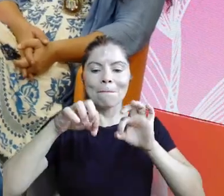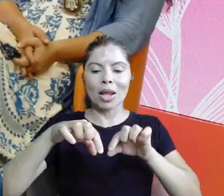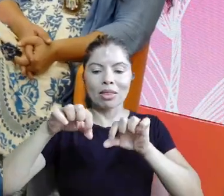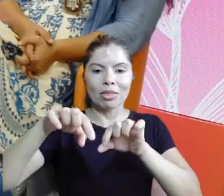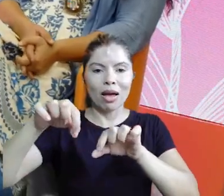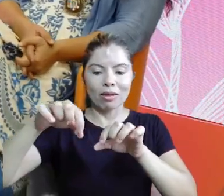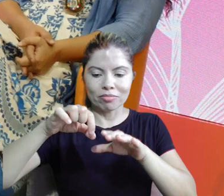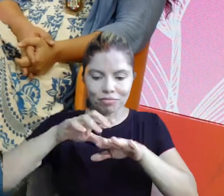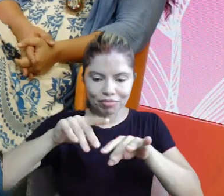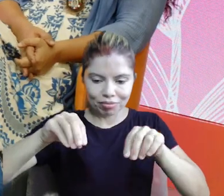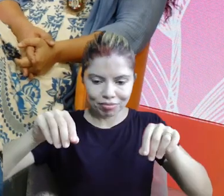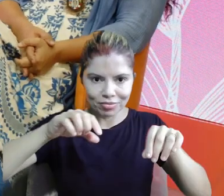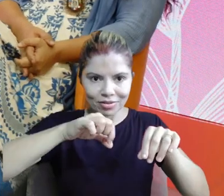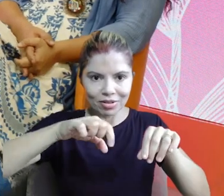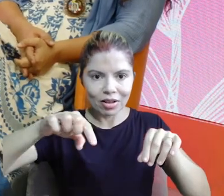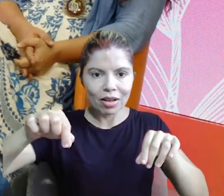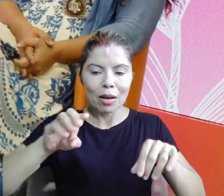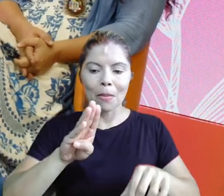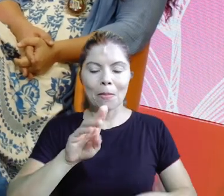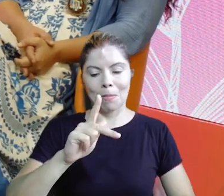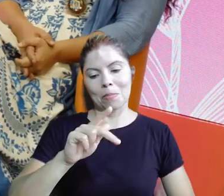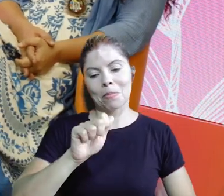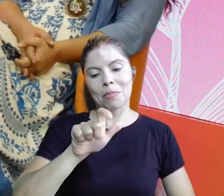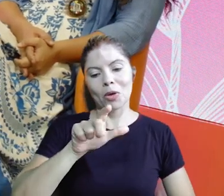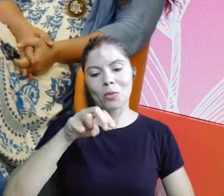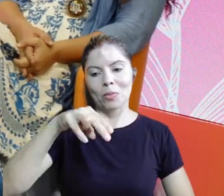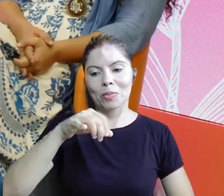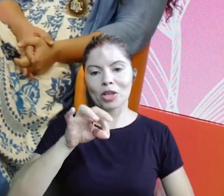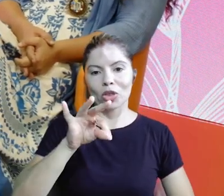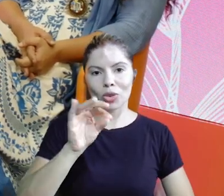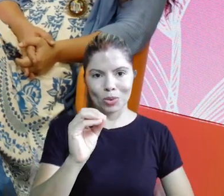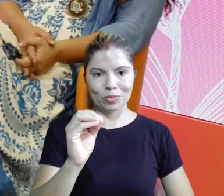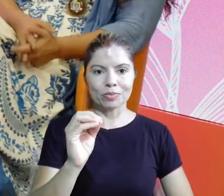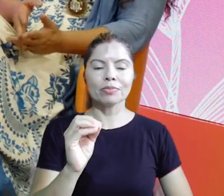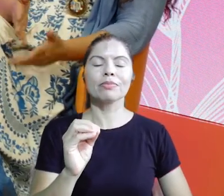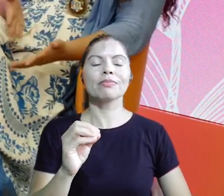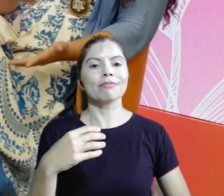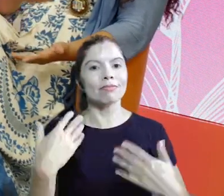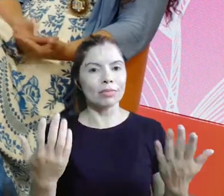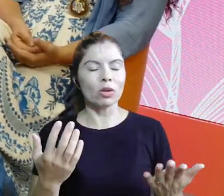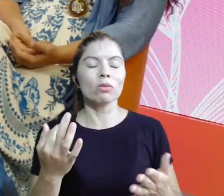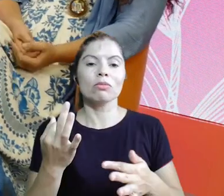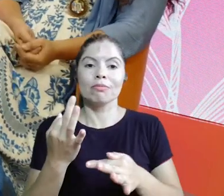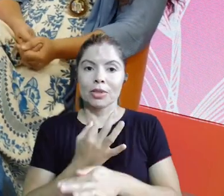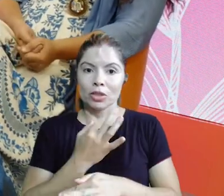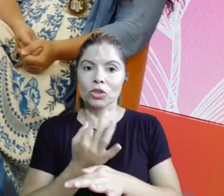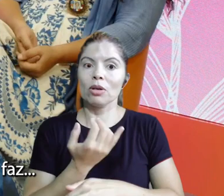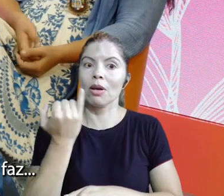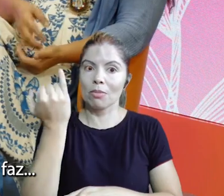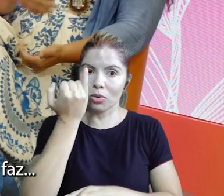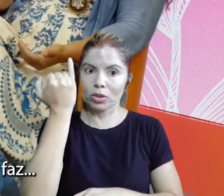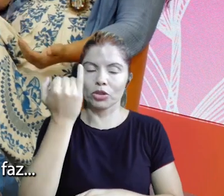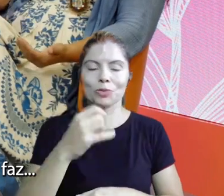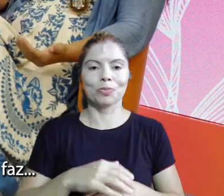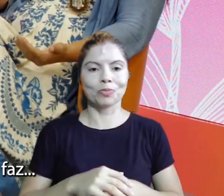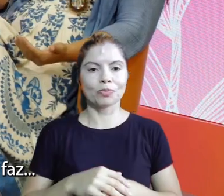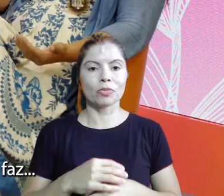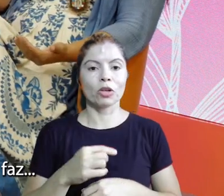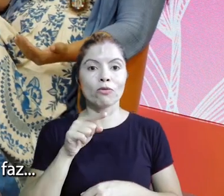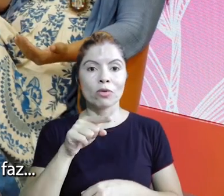o olho faz a gente insistir, persistir, resistir. E aí dói menos, né? Quando